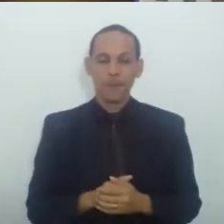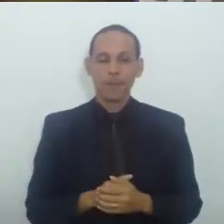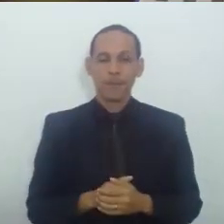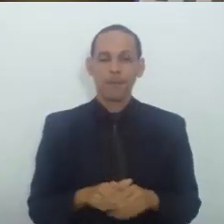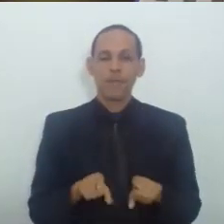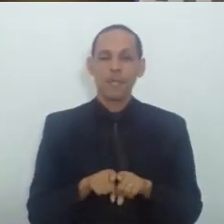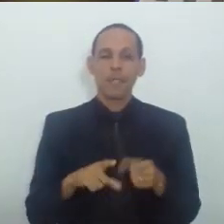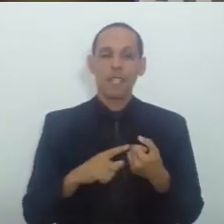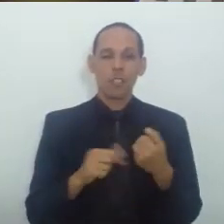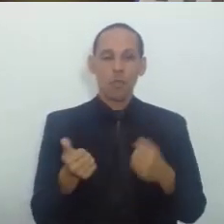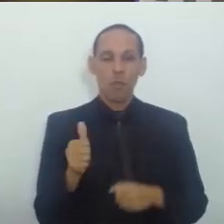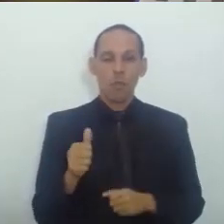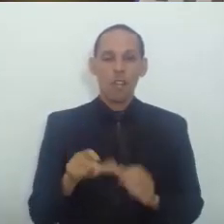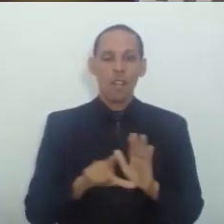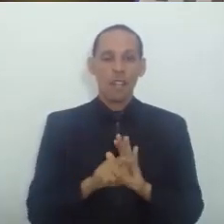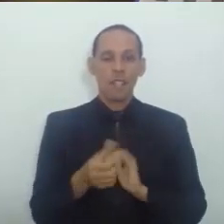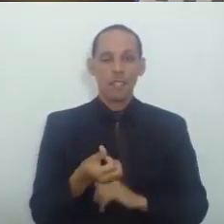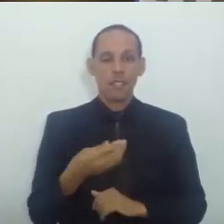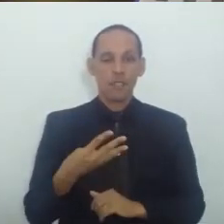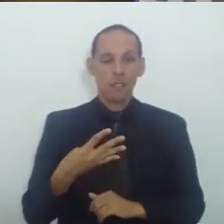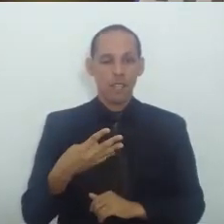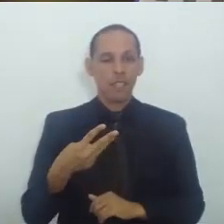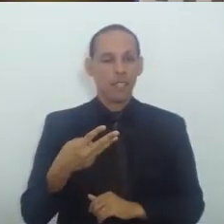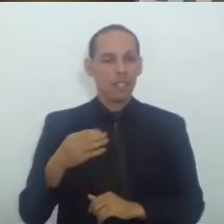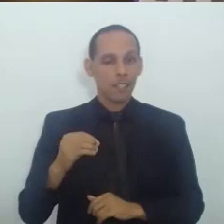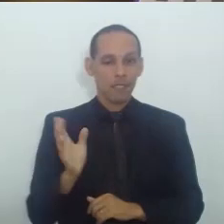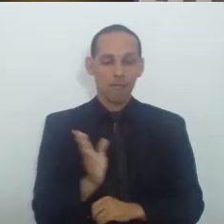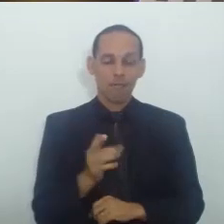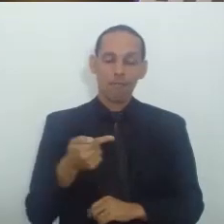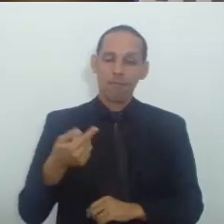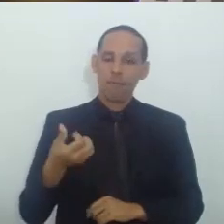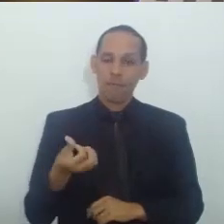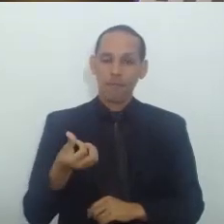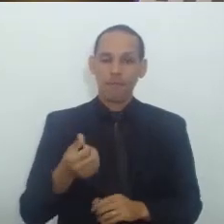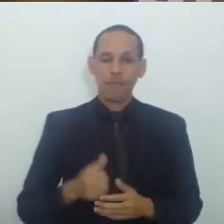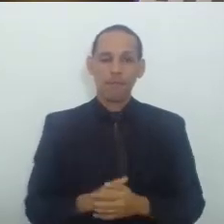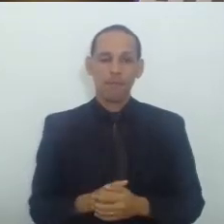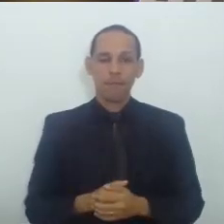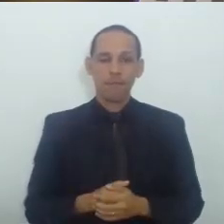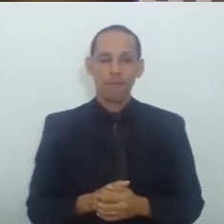artigo 11 Da lei 4.630 De 76 Que também O